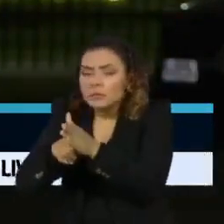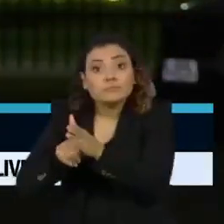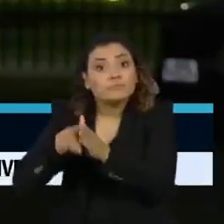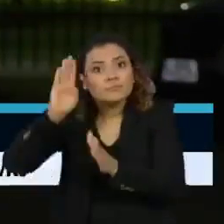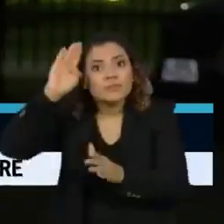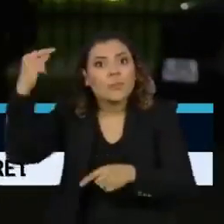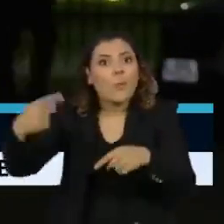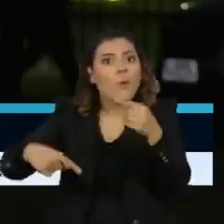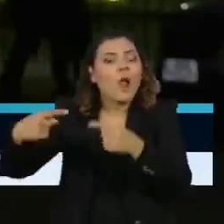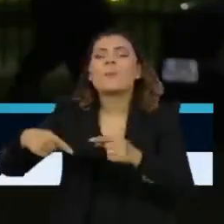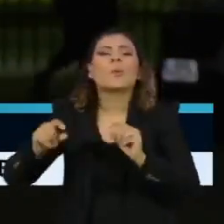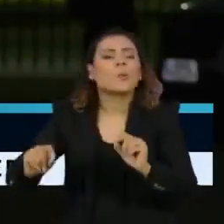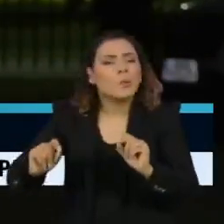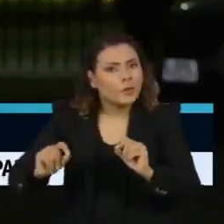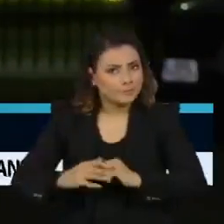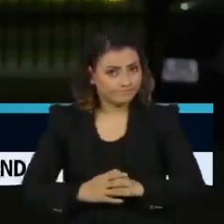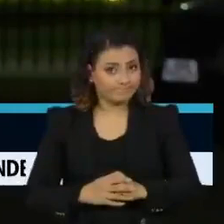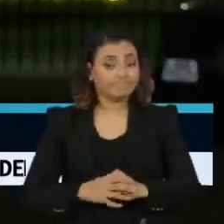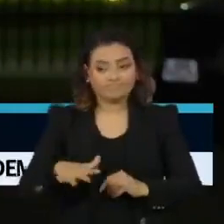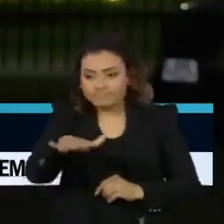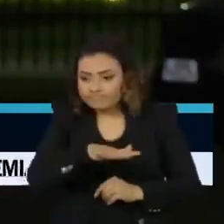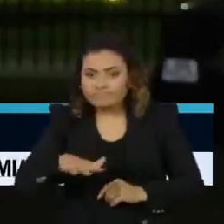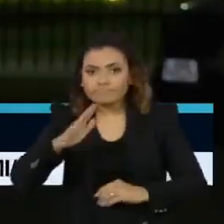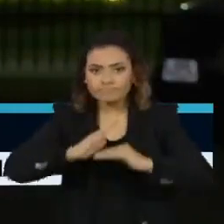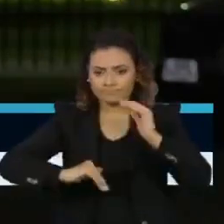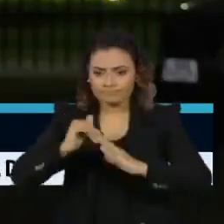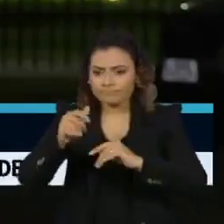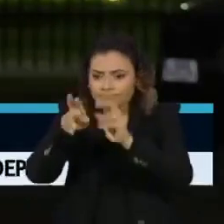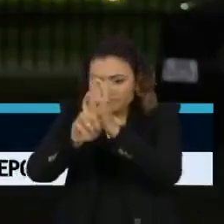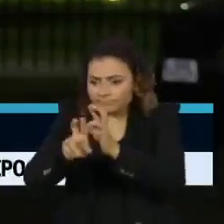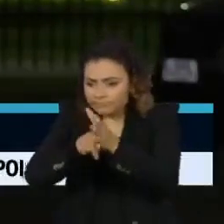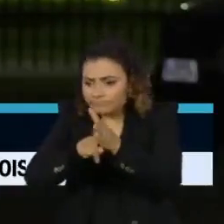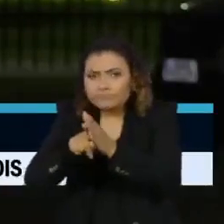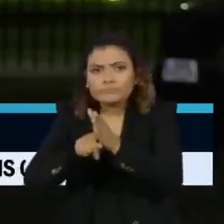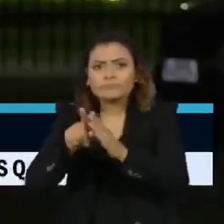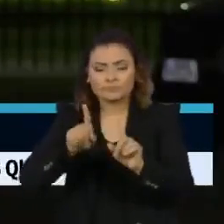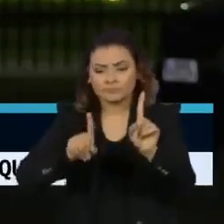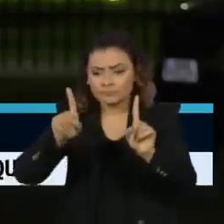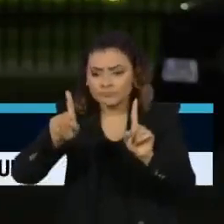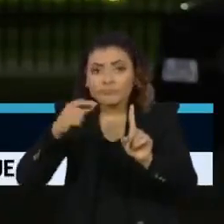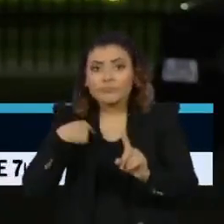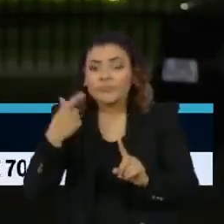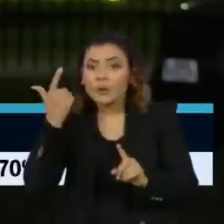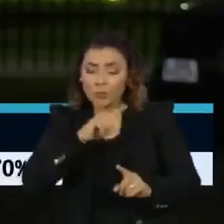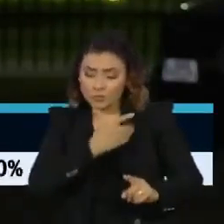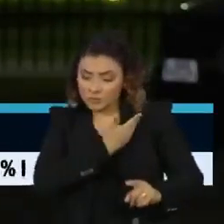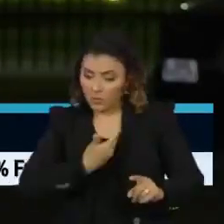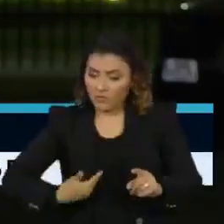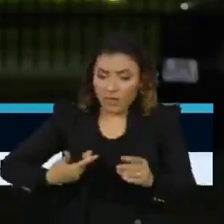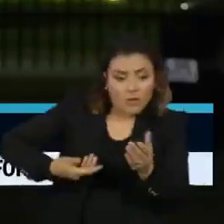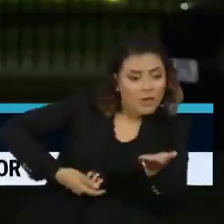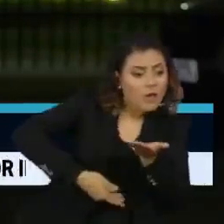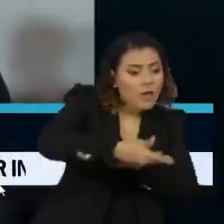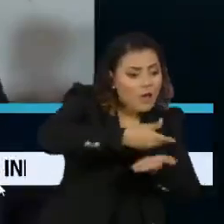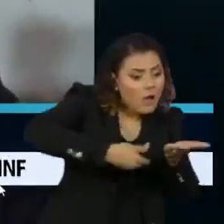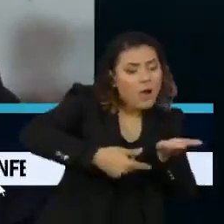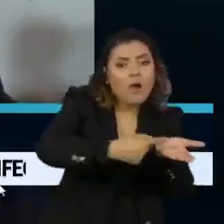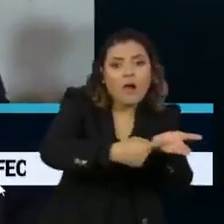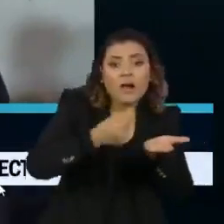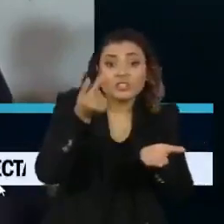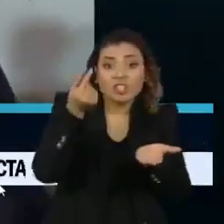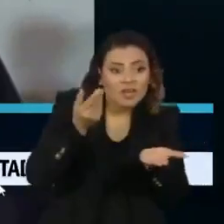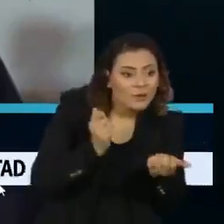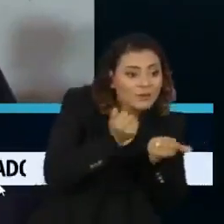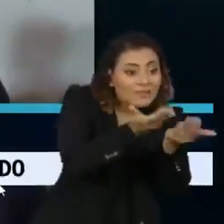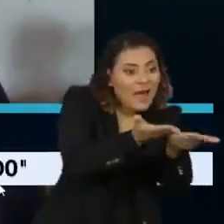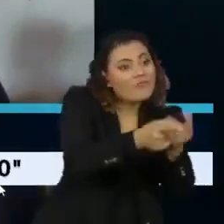Isso porque eles enxergam neste mecanismo a possibilidade do governo negociar recursos em troca de apoio político. Nessa